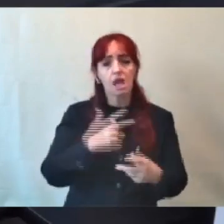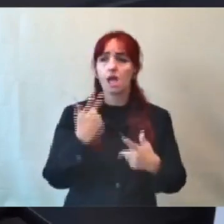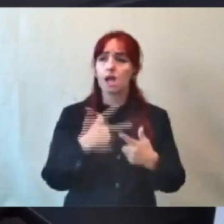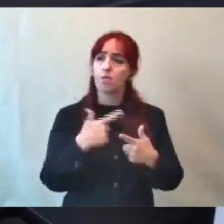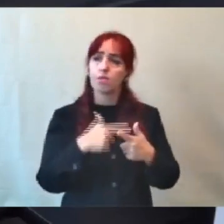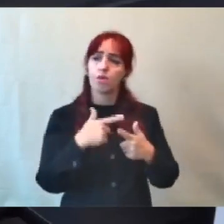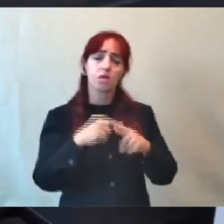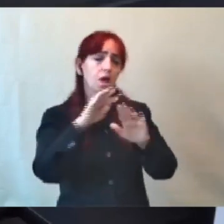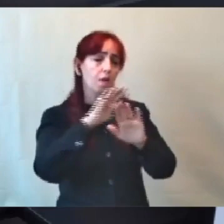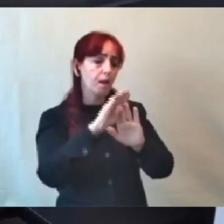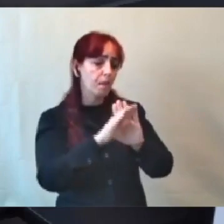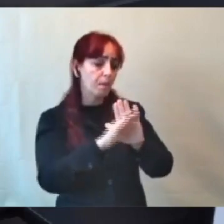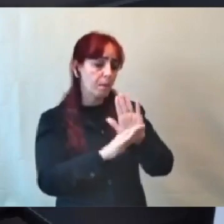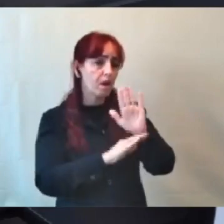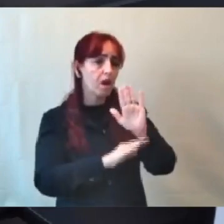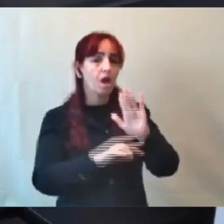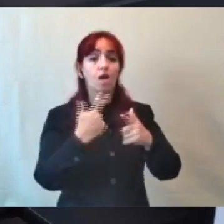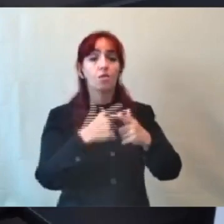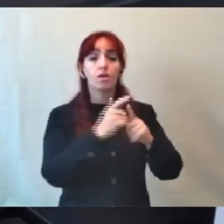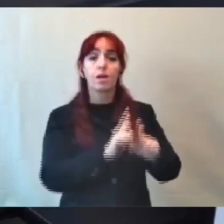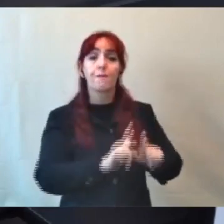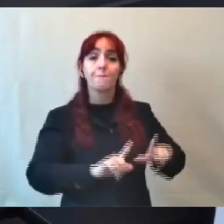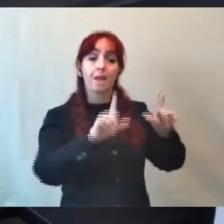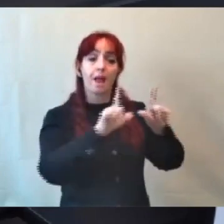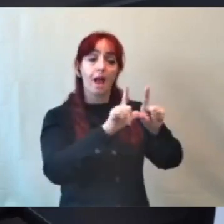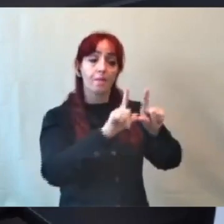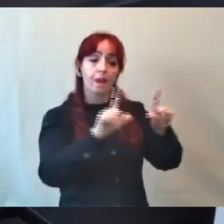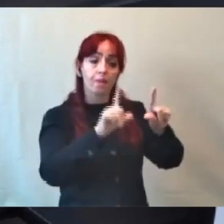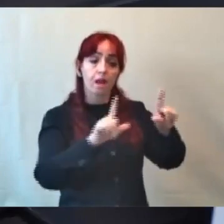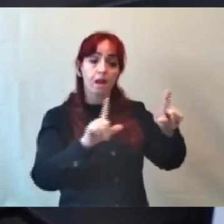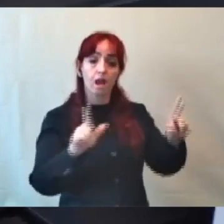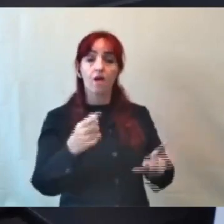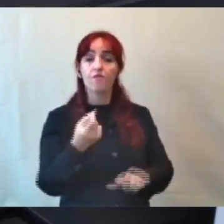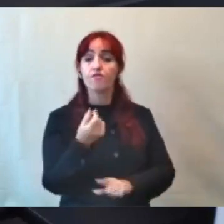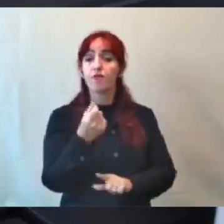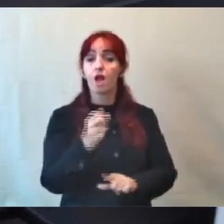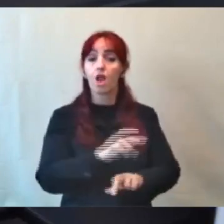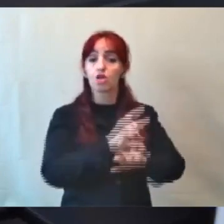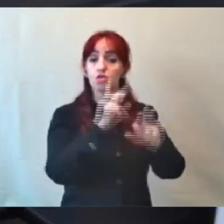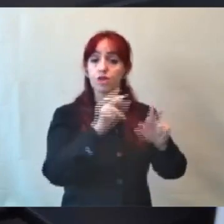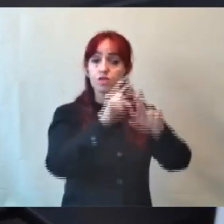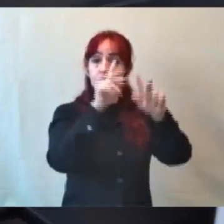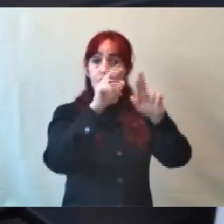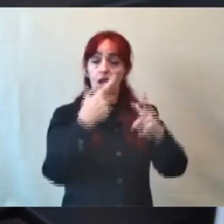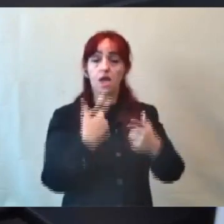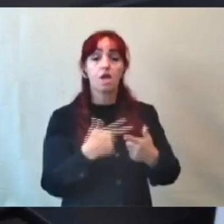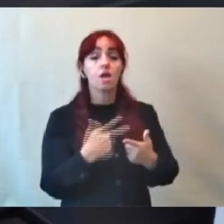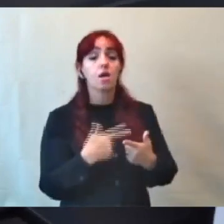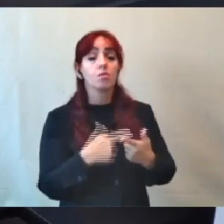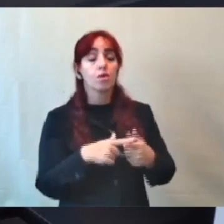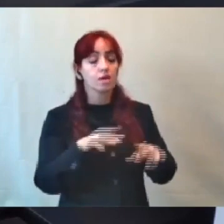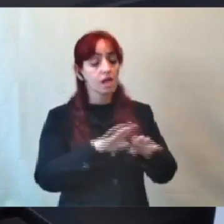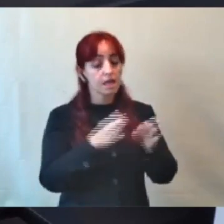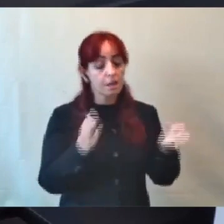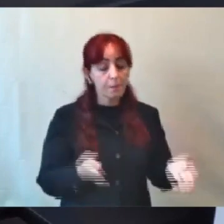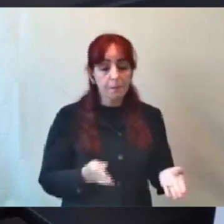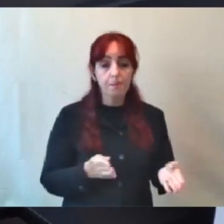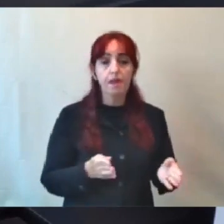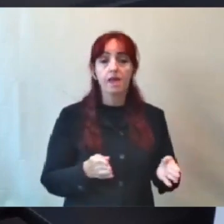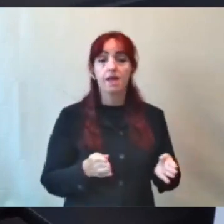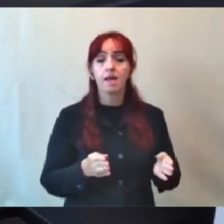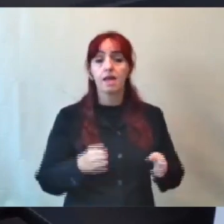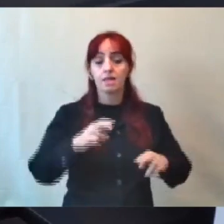placa na porta de um negócio custa tanto, outro tamanho é proibido, por que que mesa e cadeira está sendo recolhido de maneira